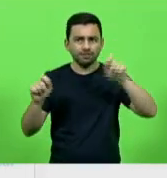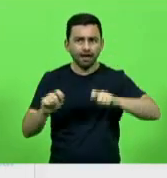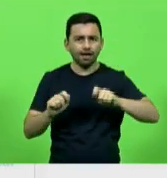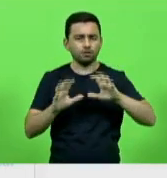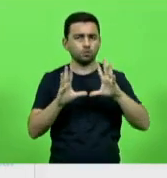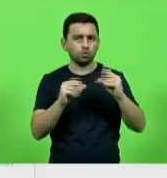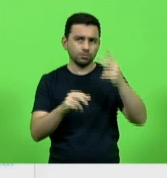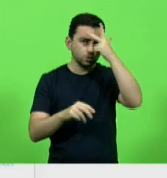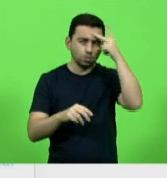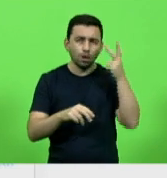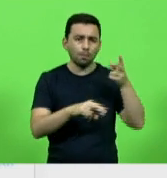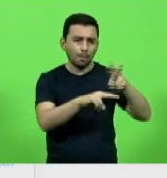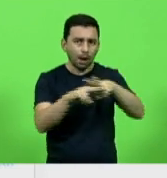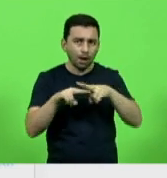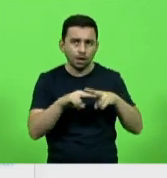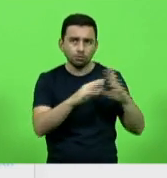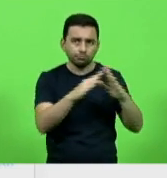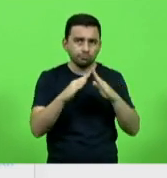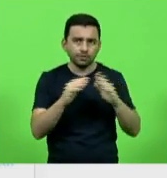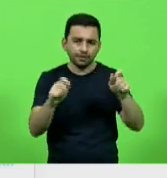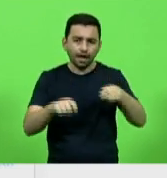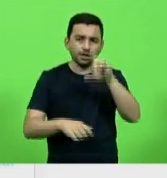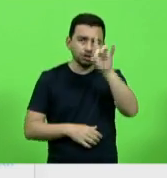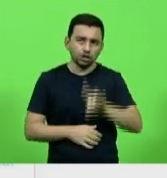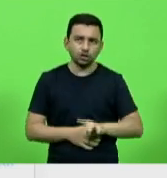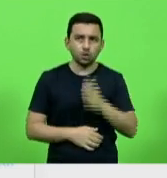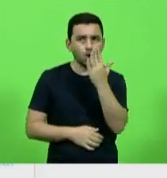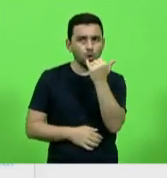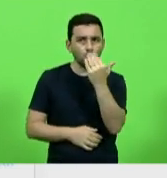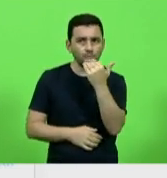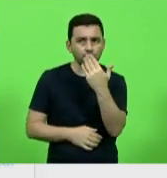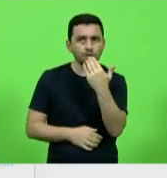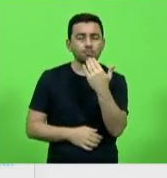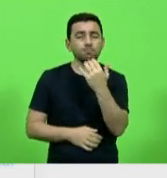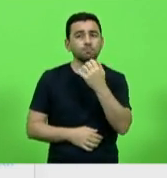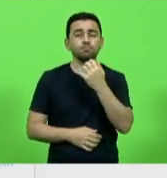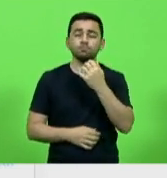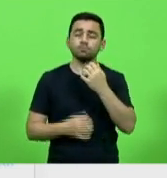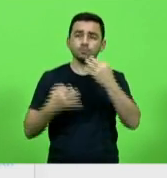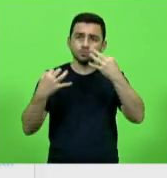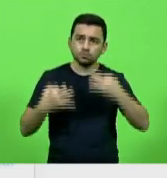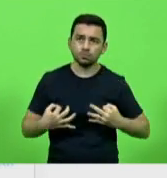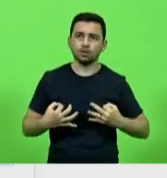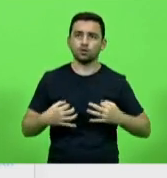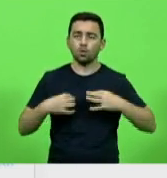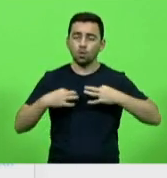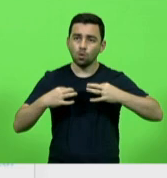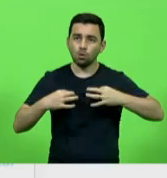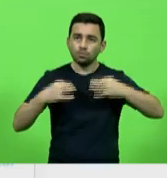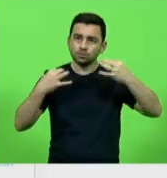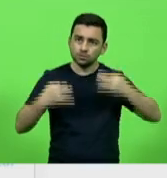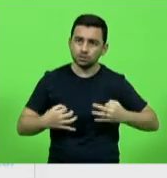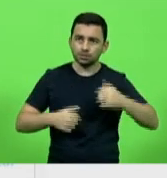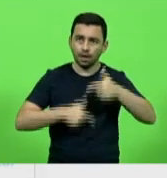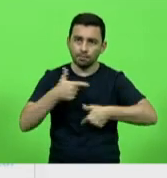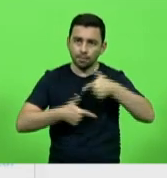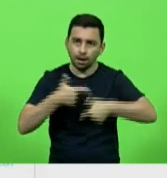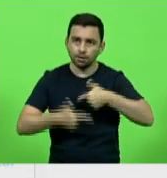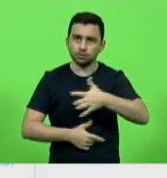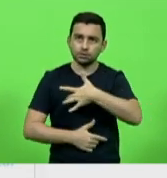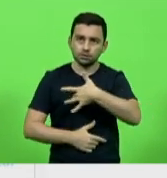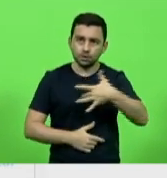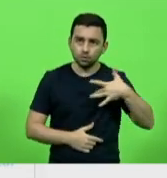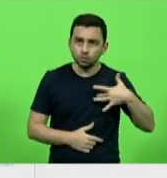detentos tenham direito à alimentação suficiente, vestuário, trabalho, saúde,